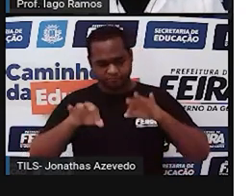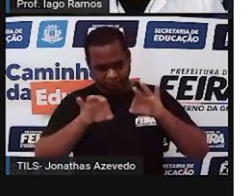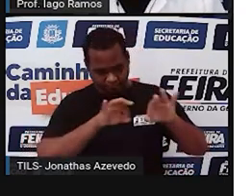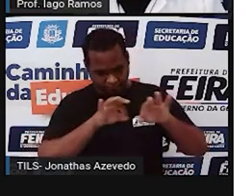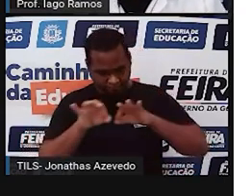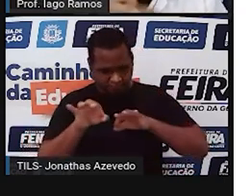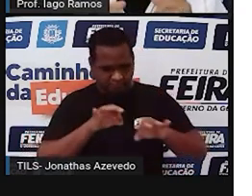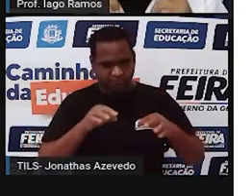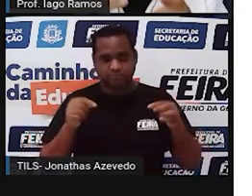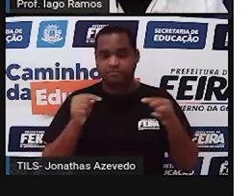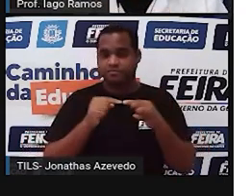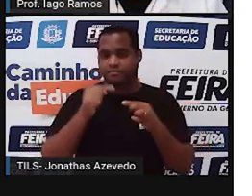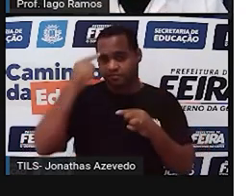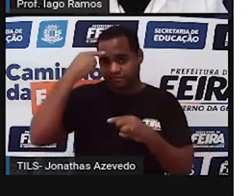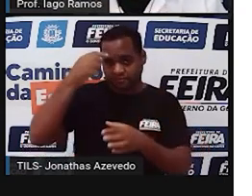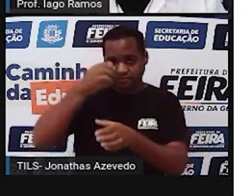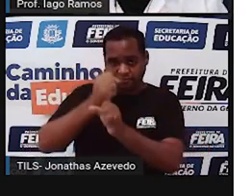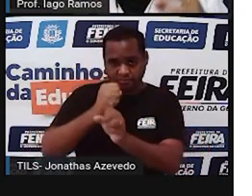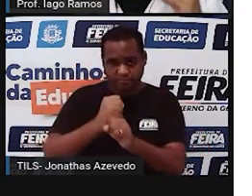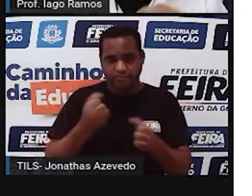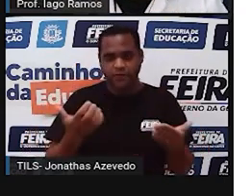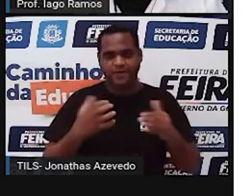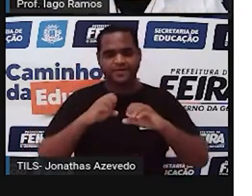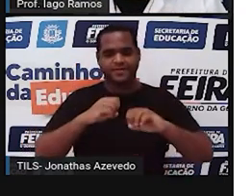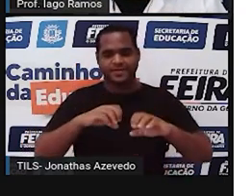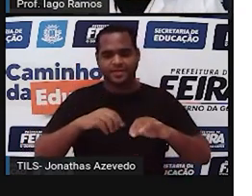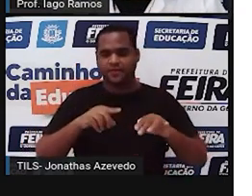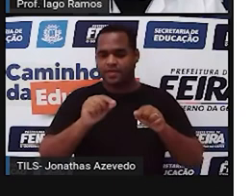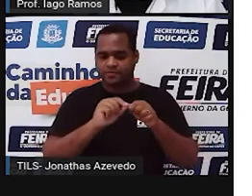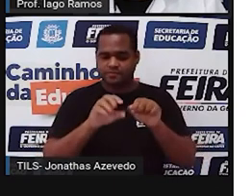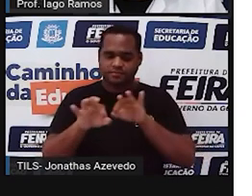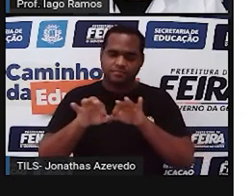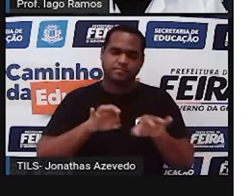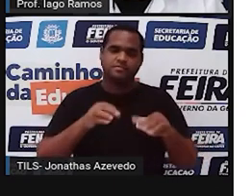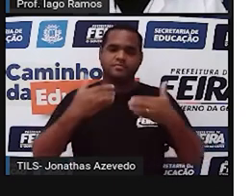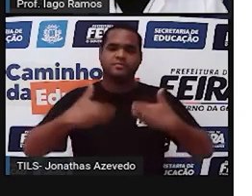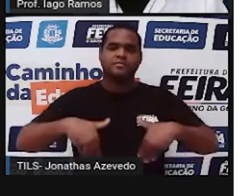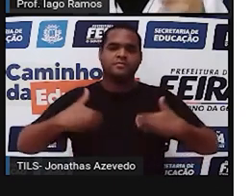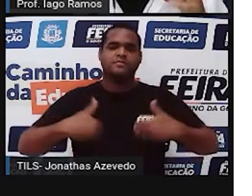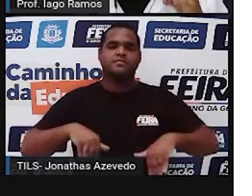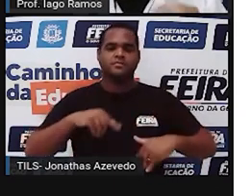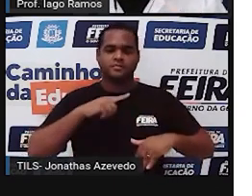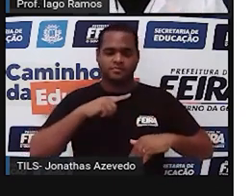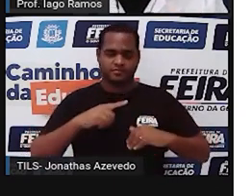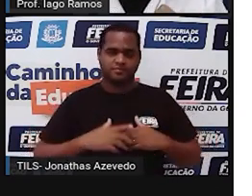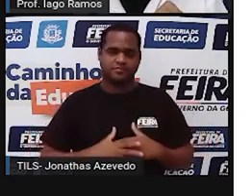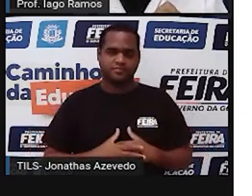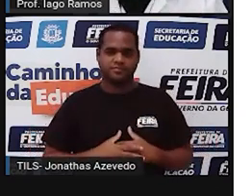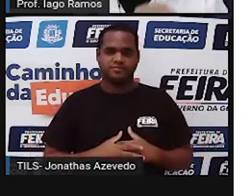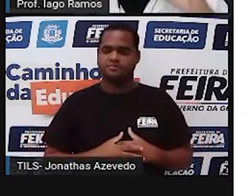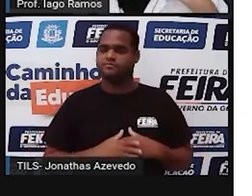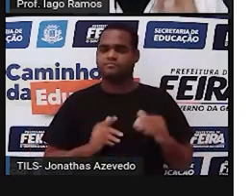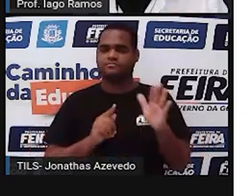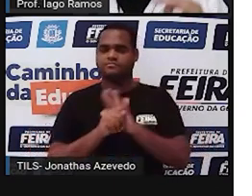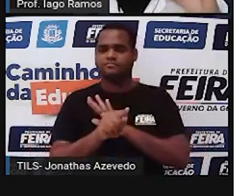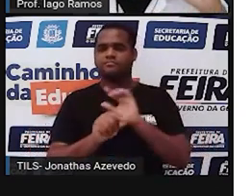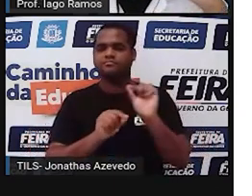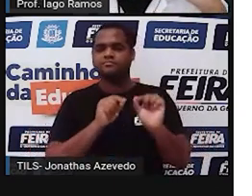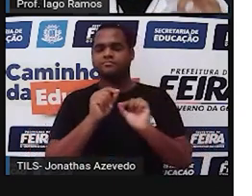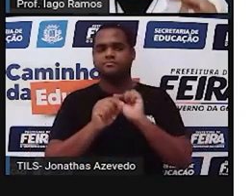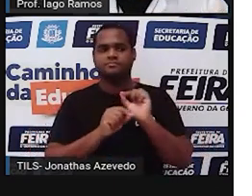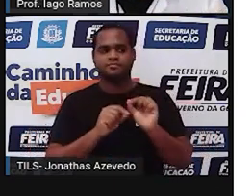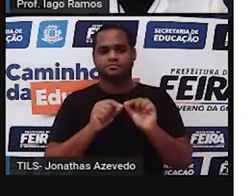sobre o conteúdo dessa aula para você fazer essa prova. Certo? E aí eu estou te perguntando aqui o que